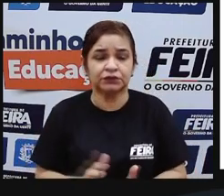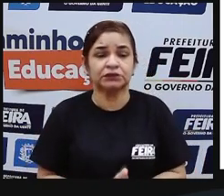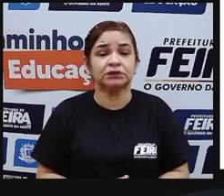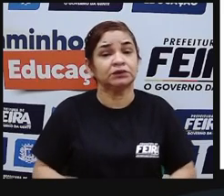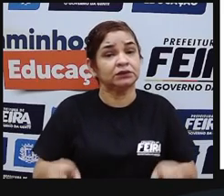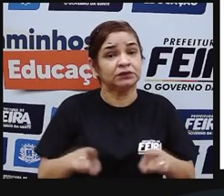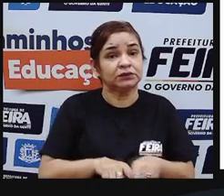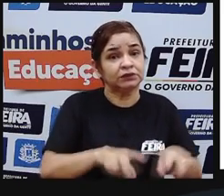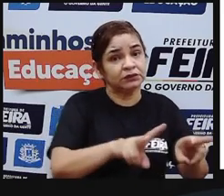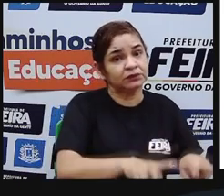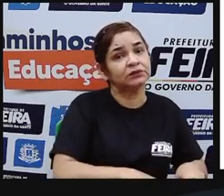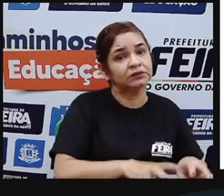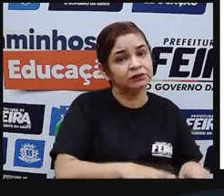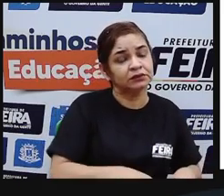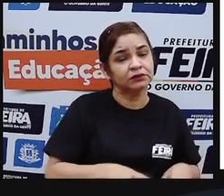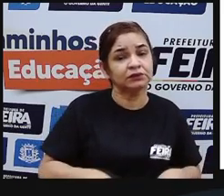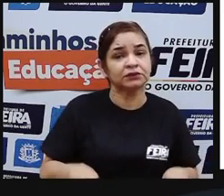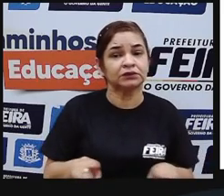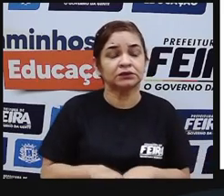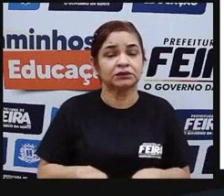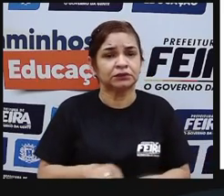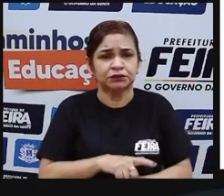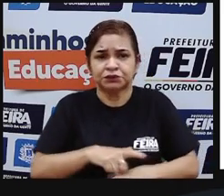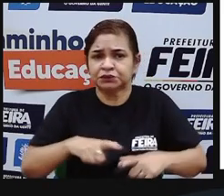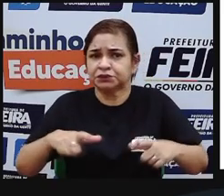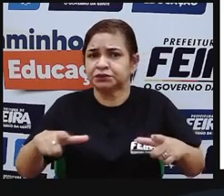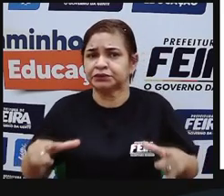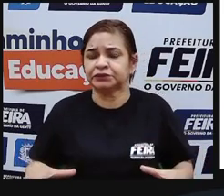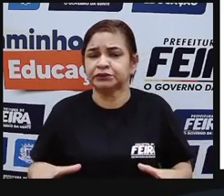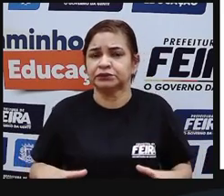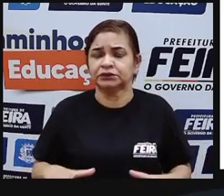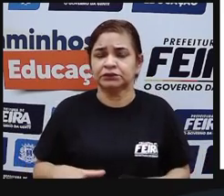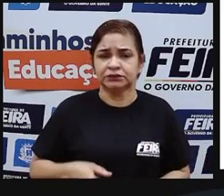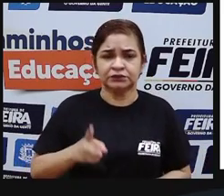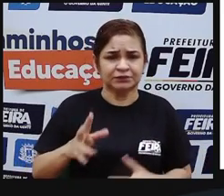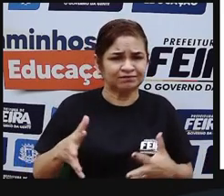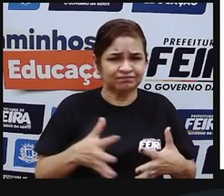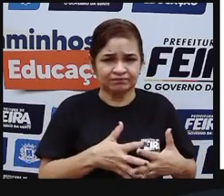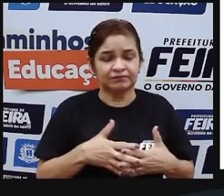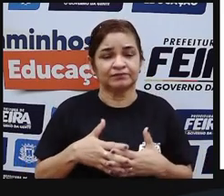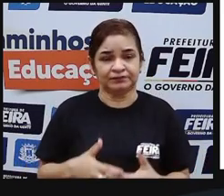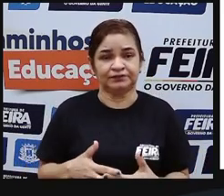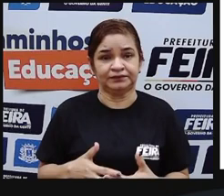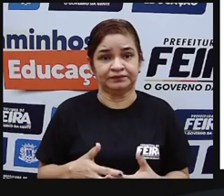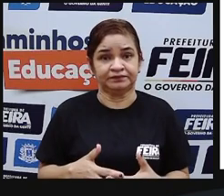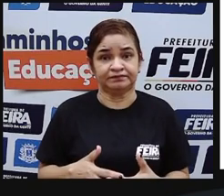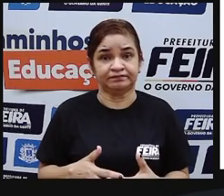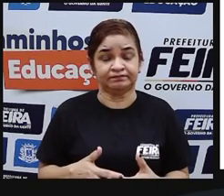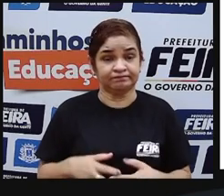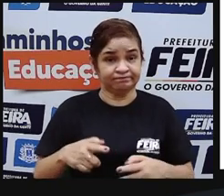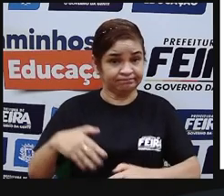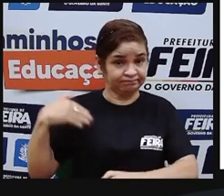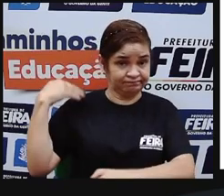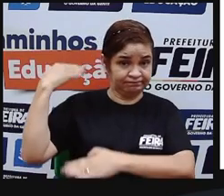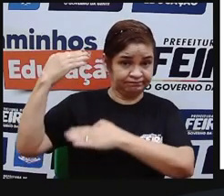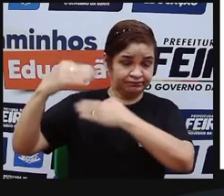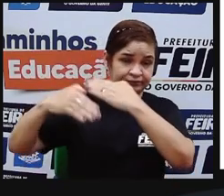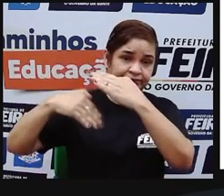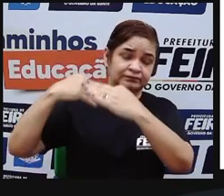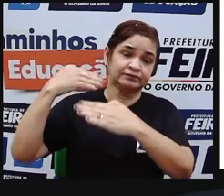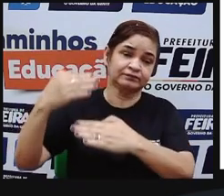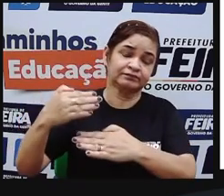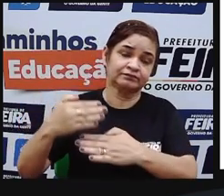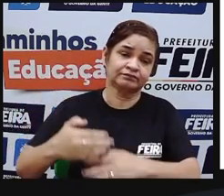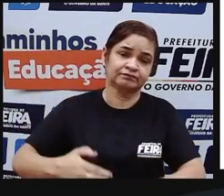de agricultura em larga escala no nosso território. É uma herança ainda dessa